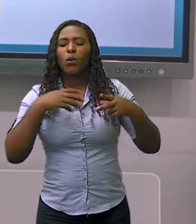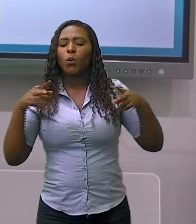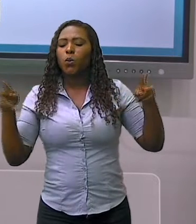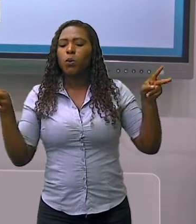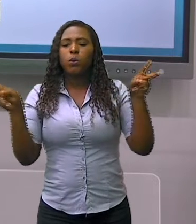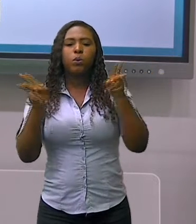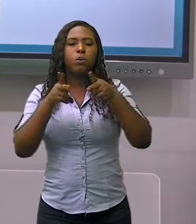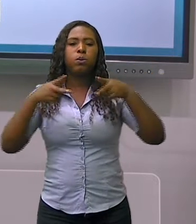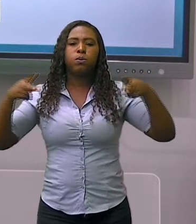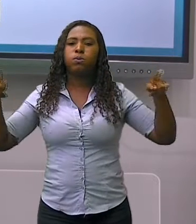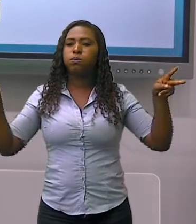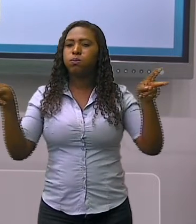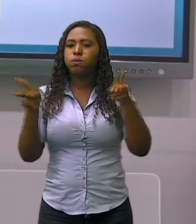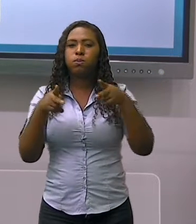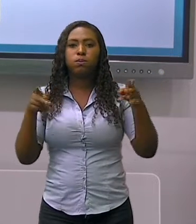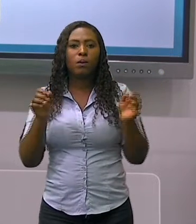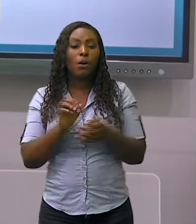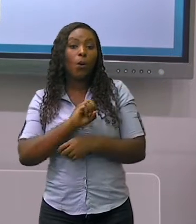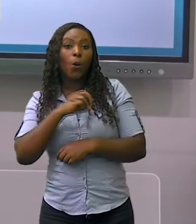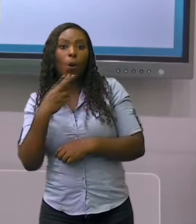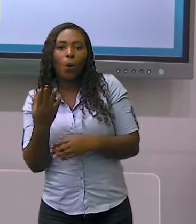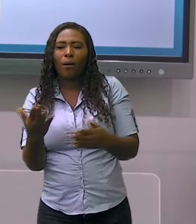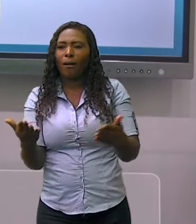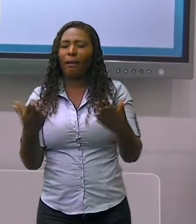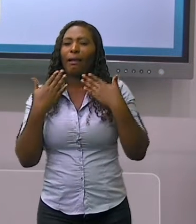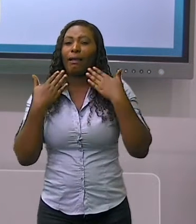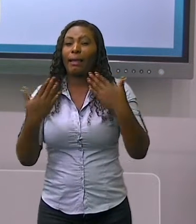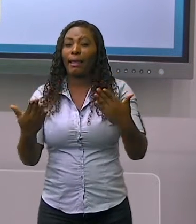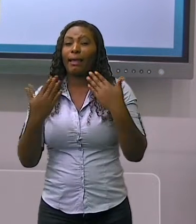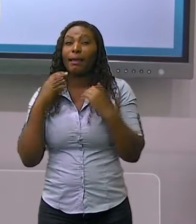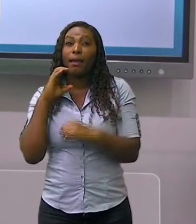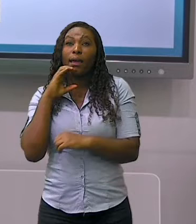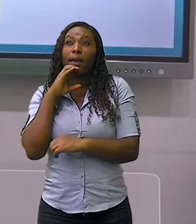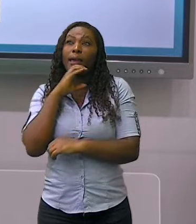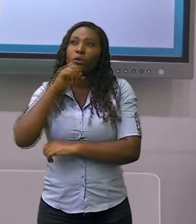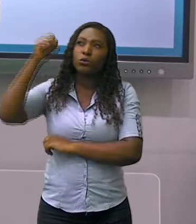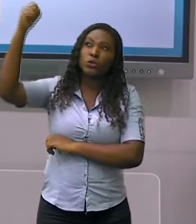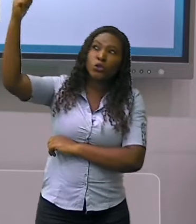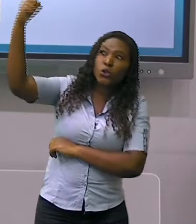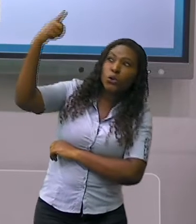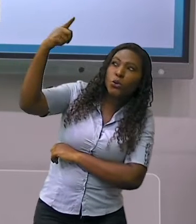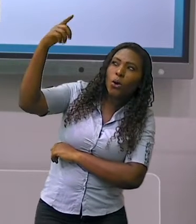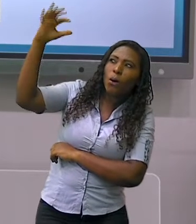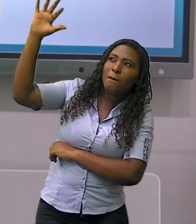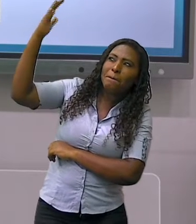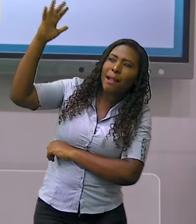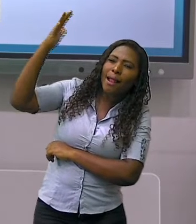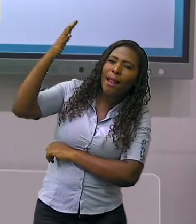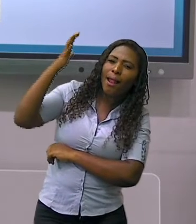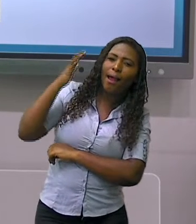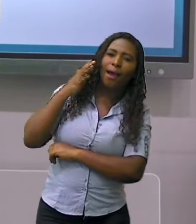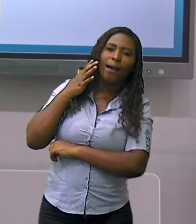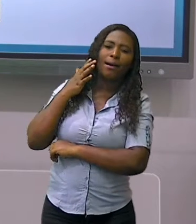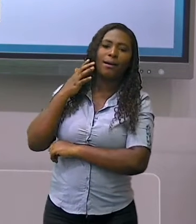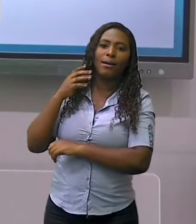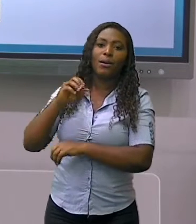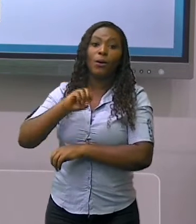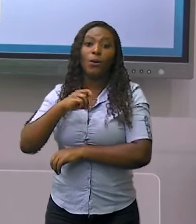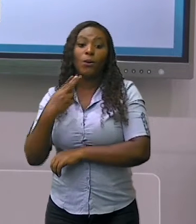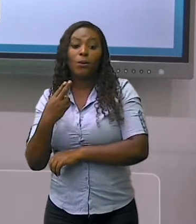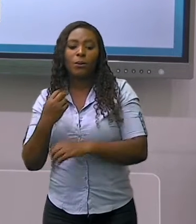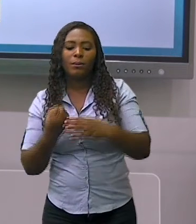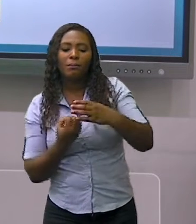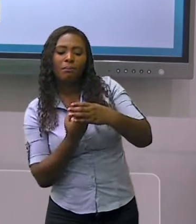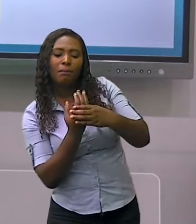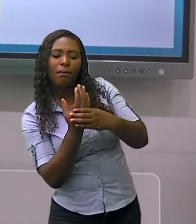local a partir do calor vindo dos raios solares, o cheiro das plantas, entre